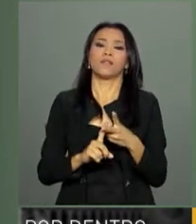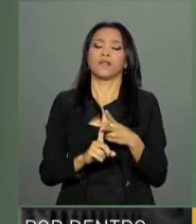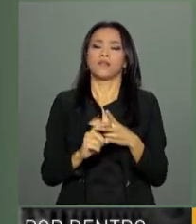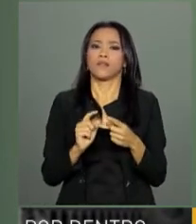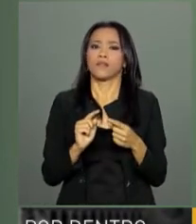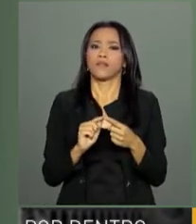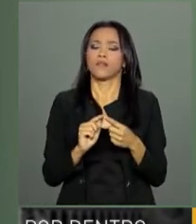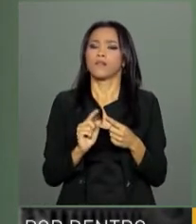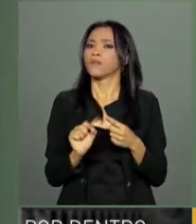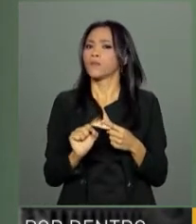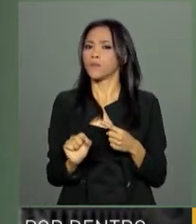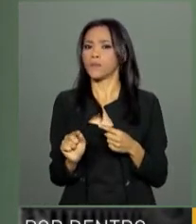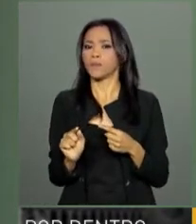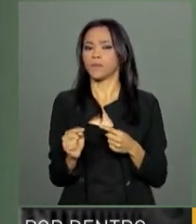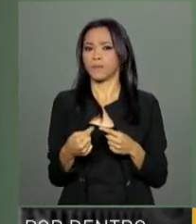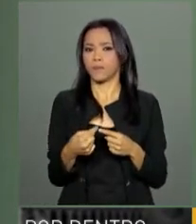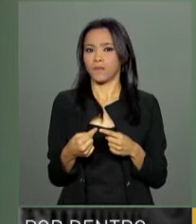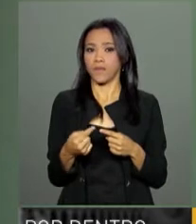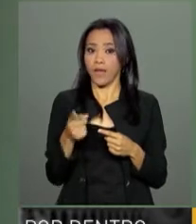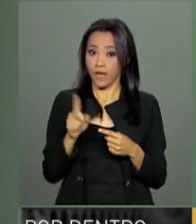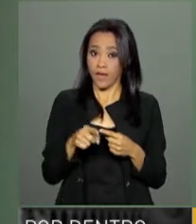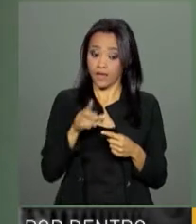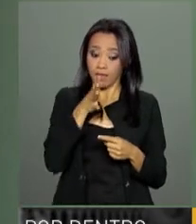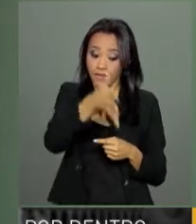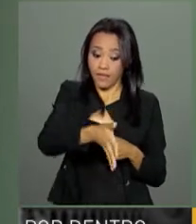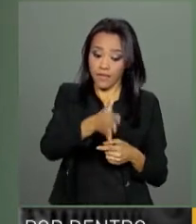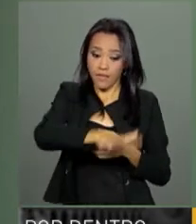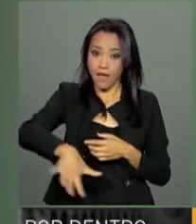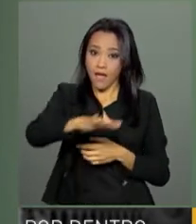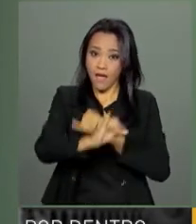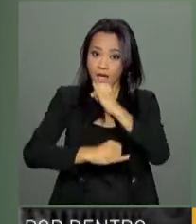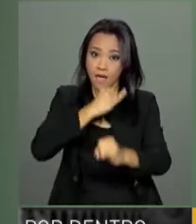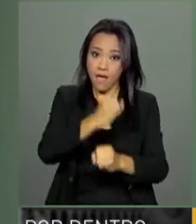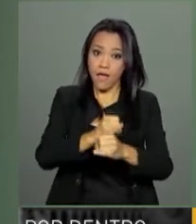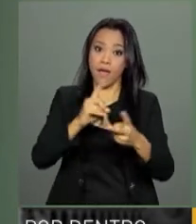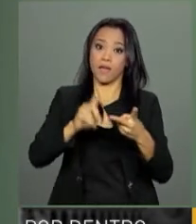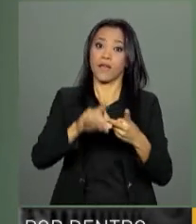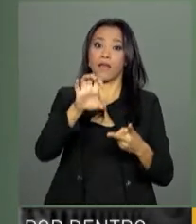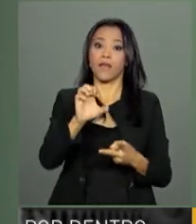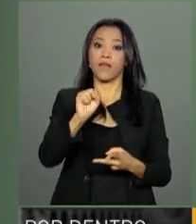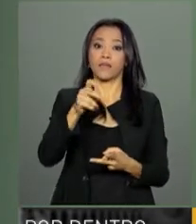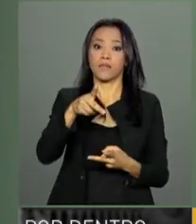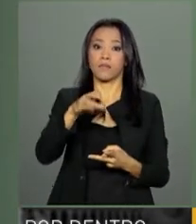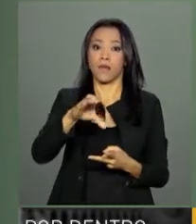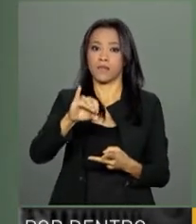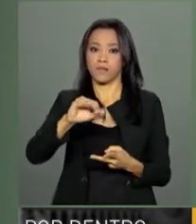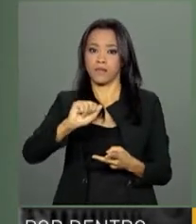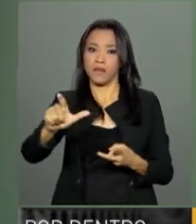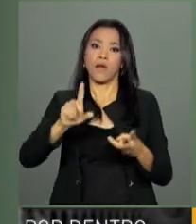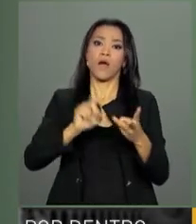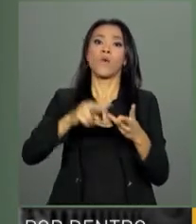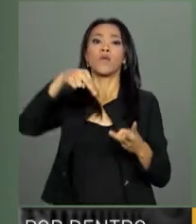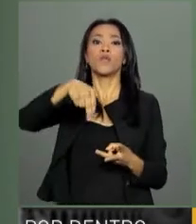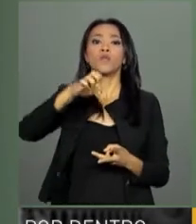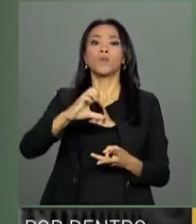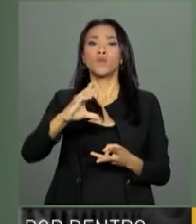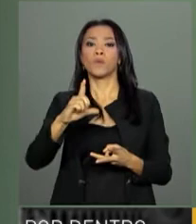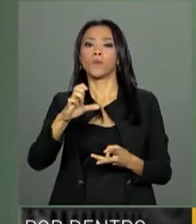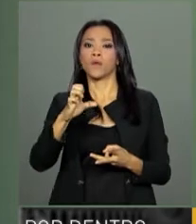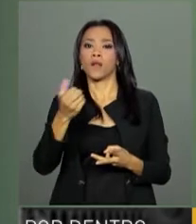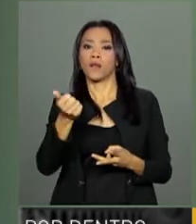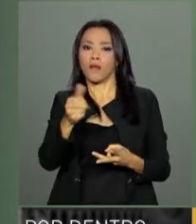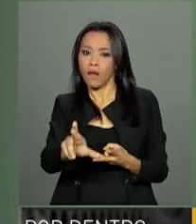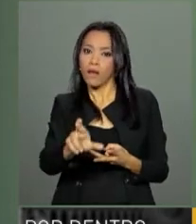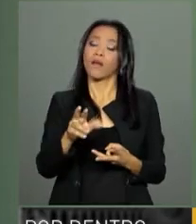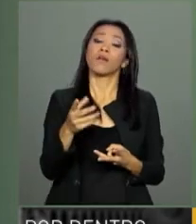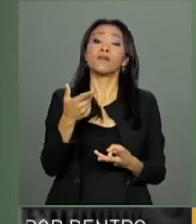que são cibernética, área cibernética, área espacial e área nuclear, e uma atividade muito importante